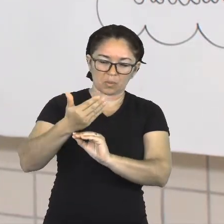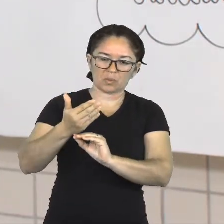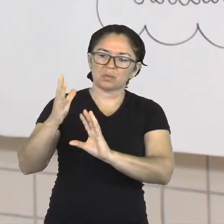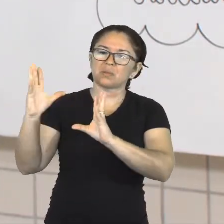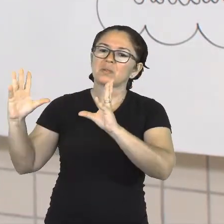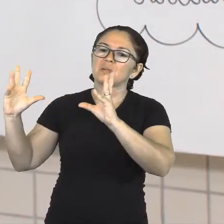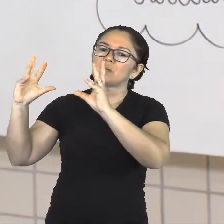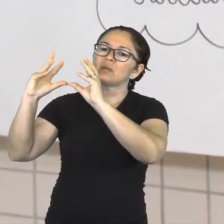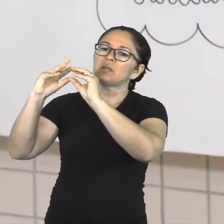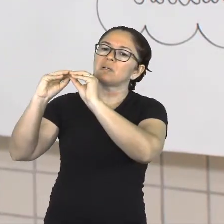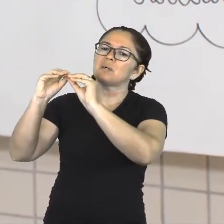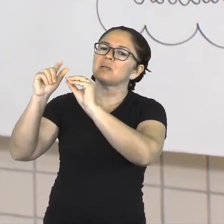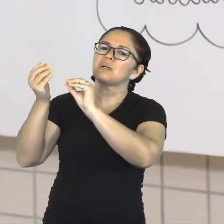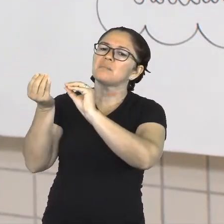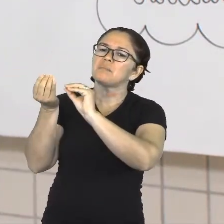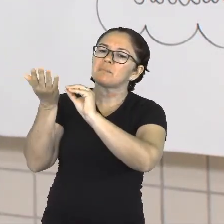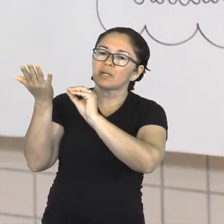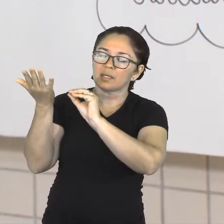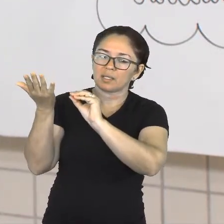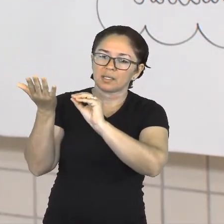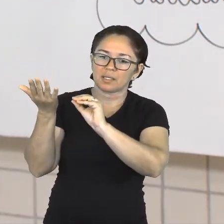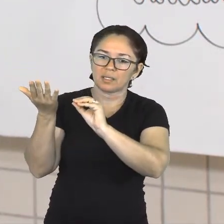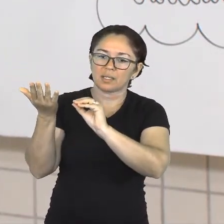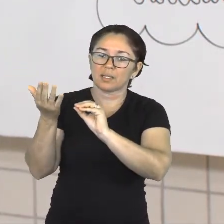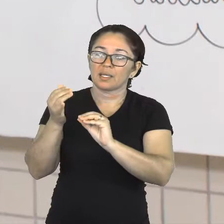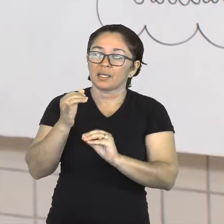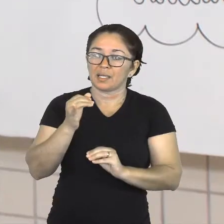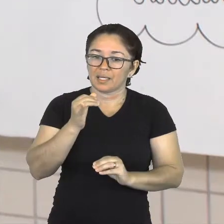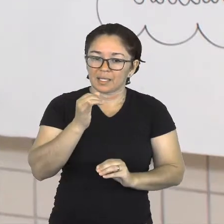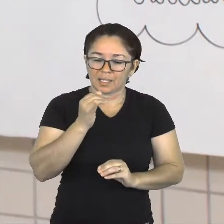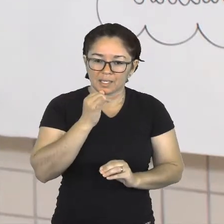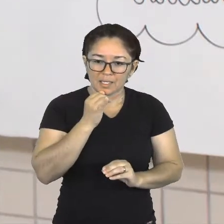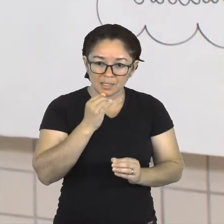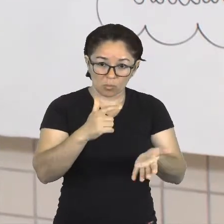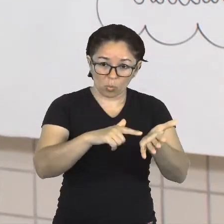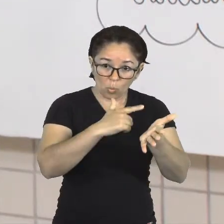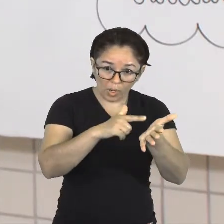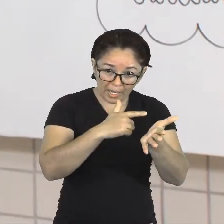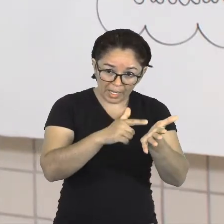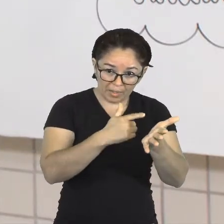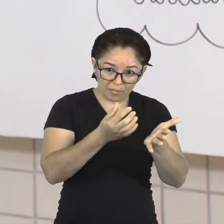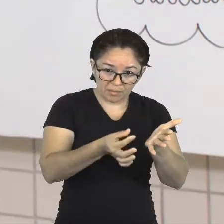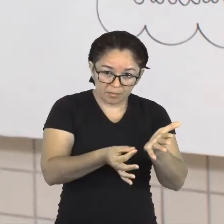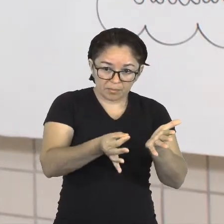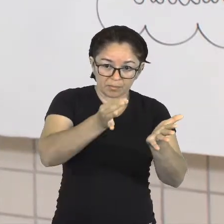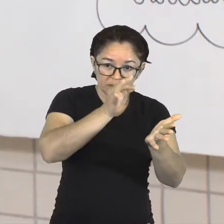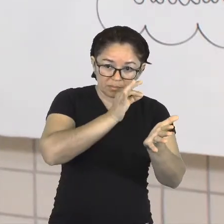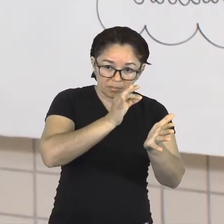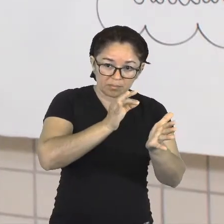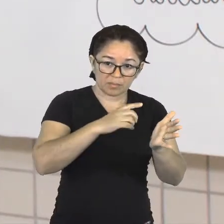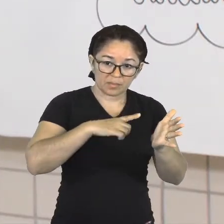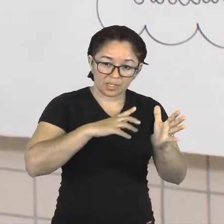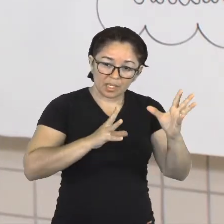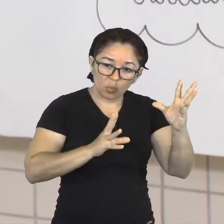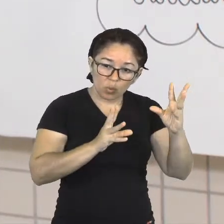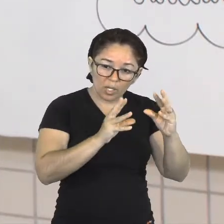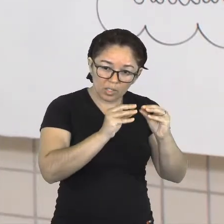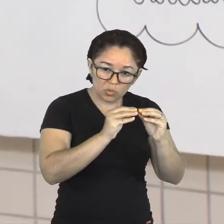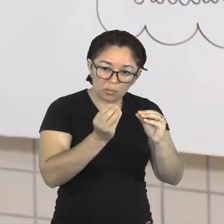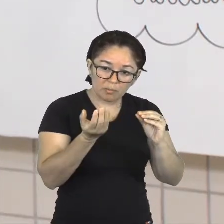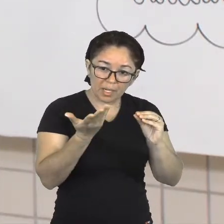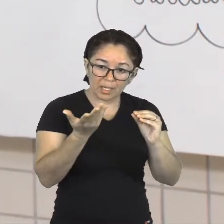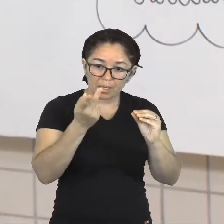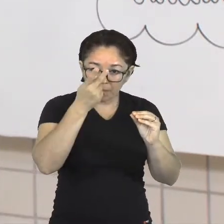De persuadir, de convencer o leitor a ler o livro. Então essa é a minha intenção. Nós vamos ler essa